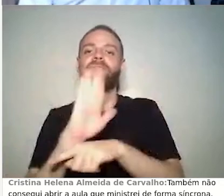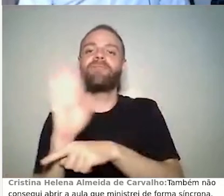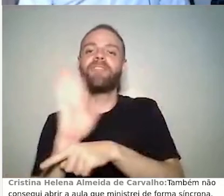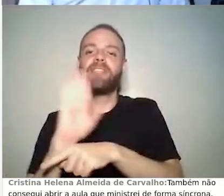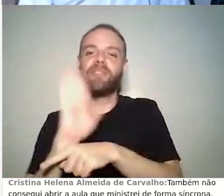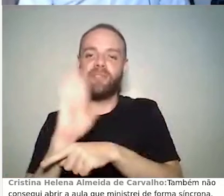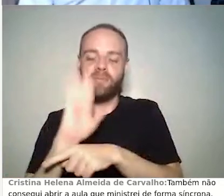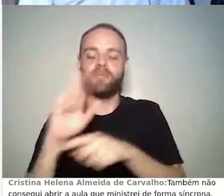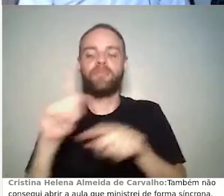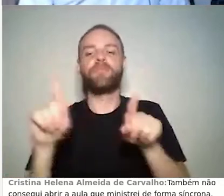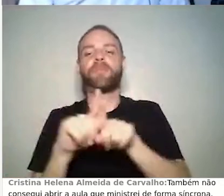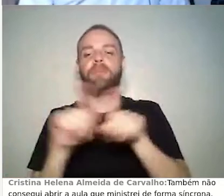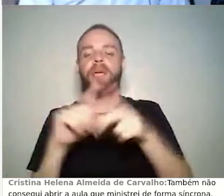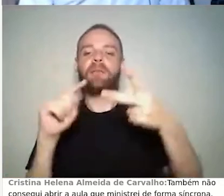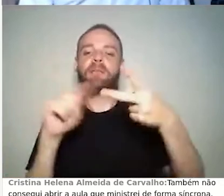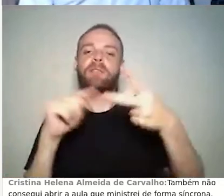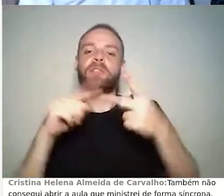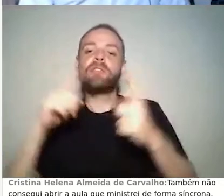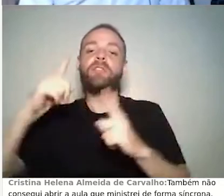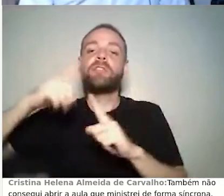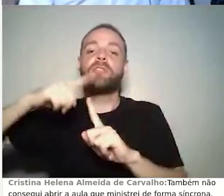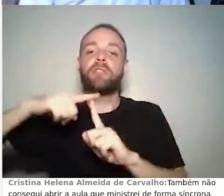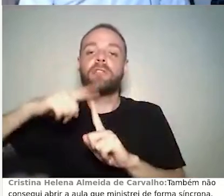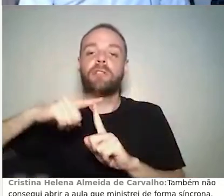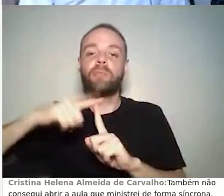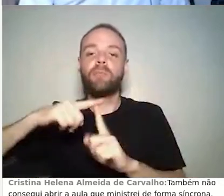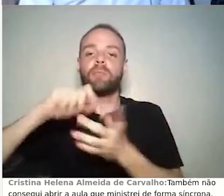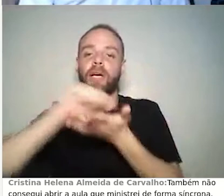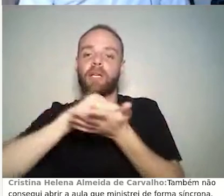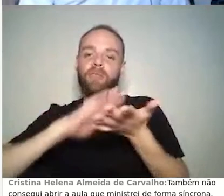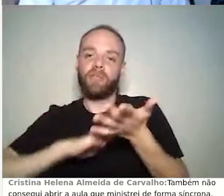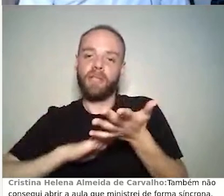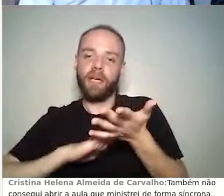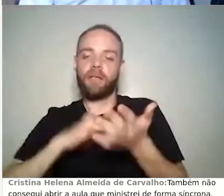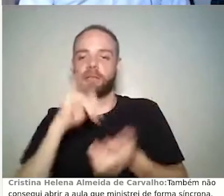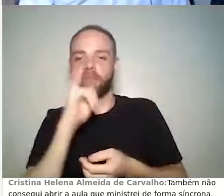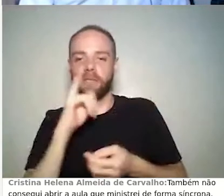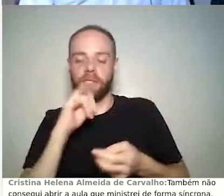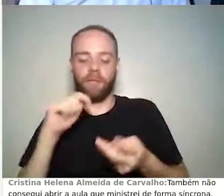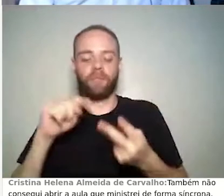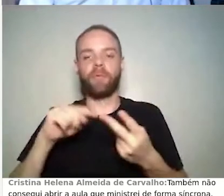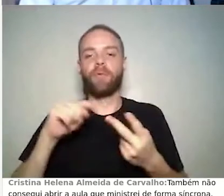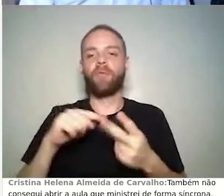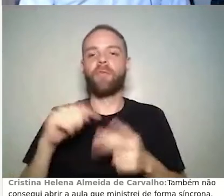por tipo de atividade, então vou pegar aqui a a videoaula,